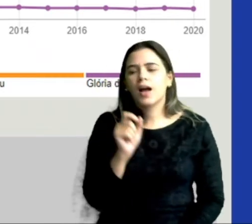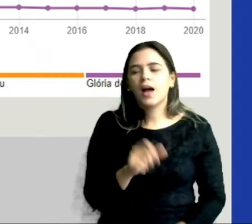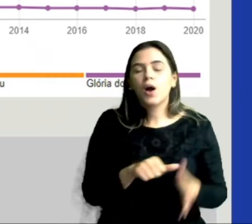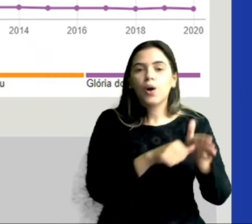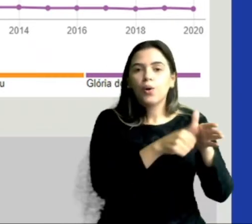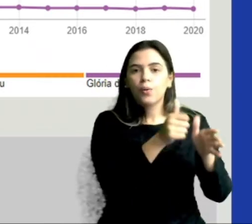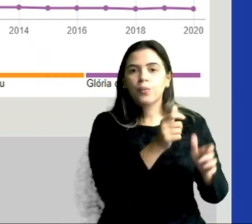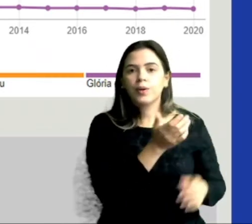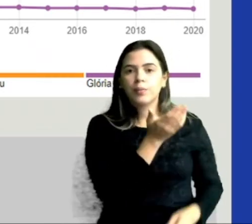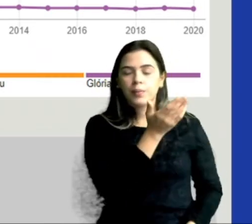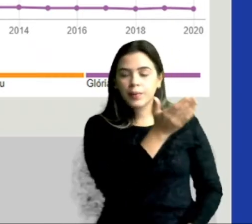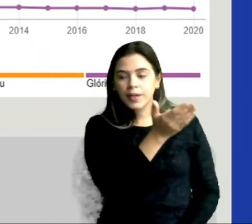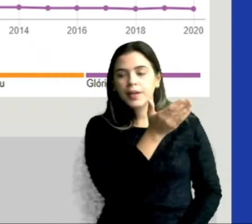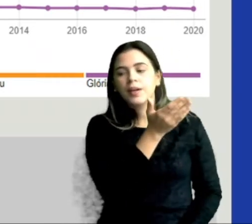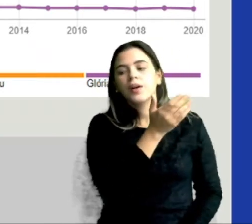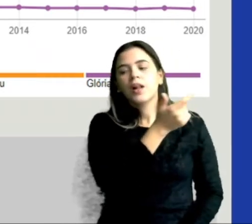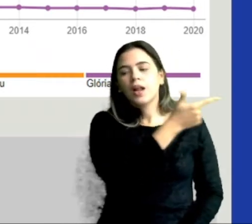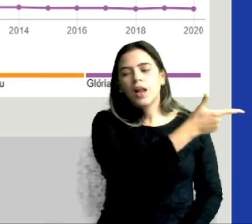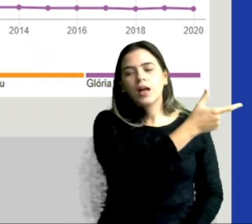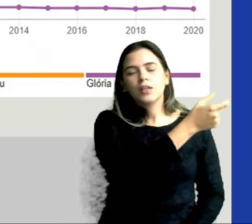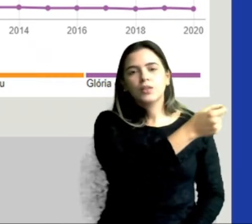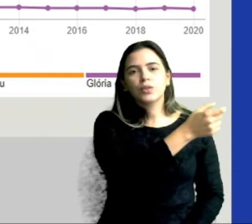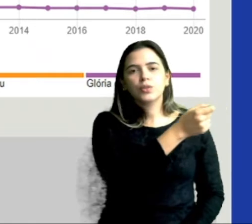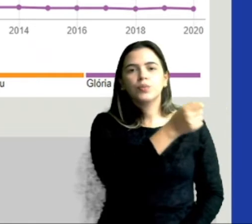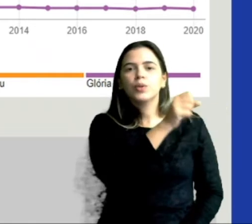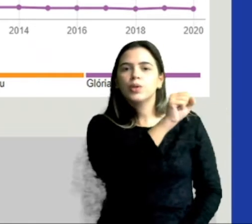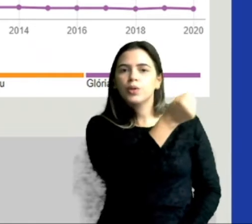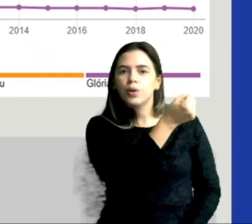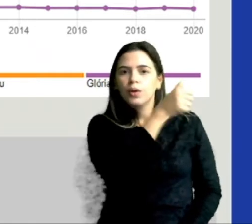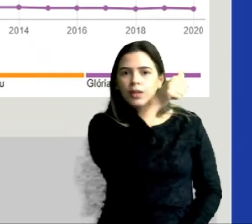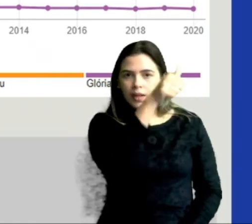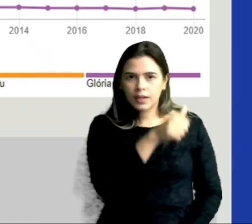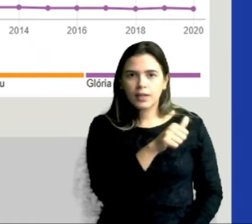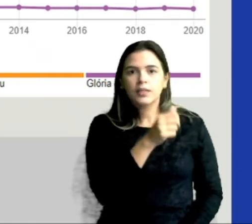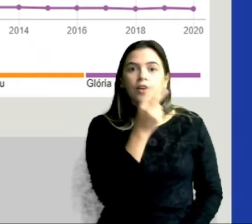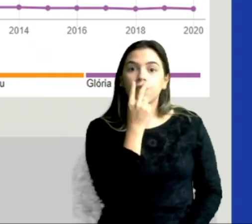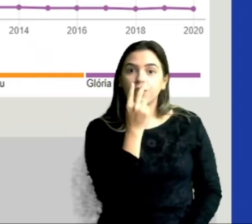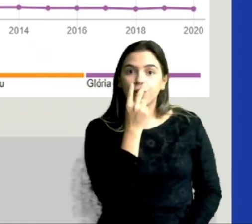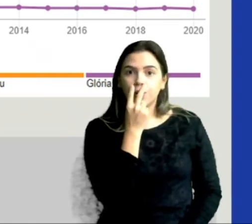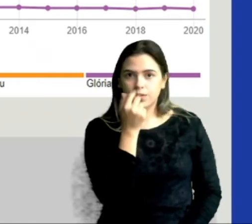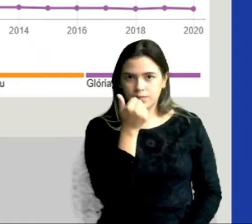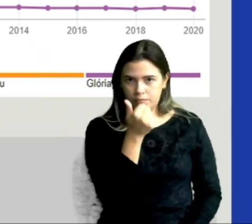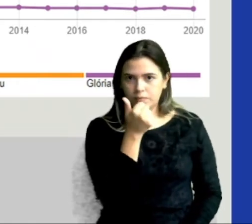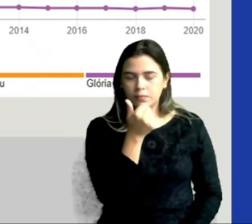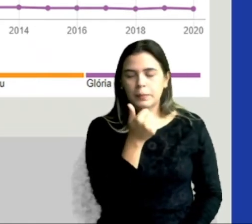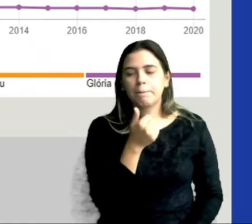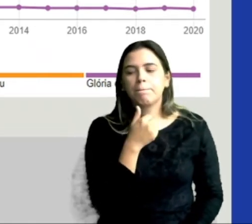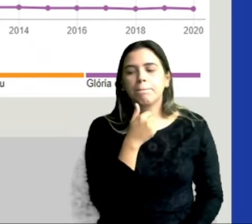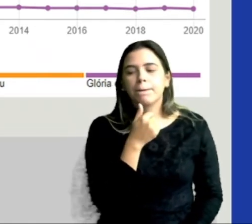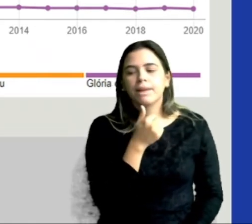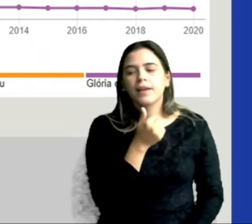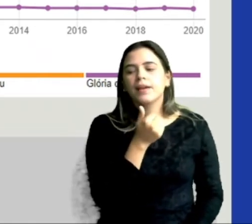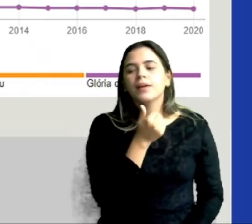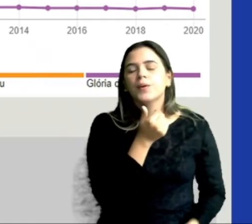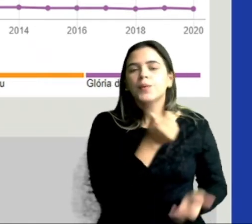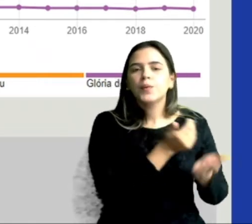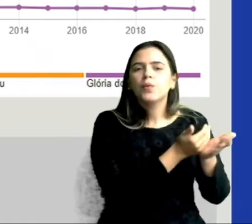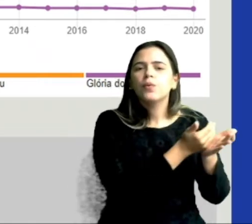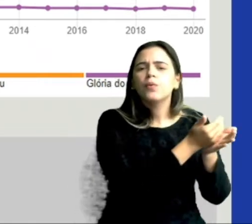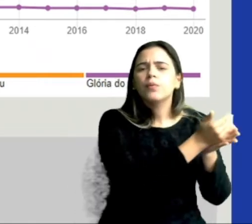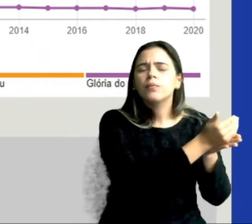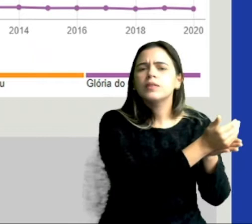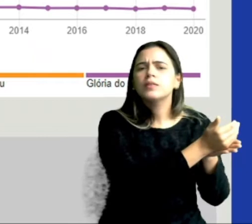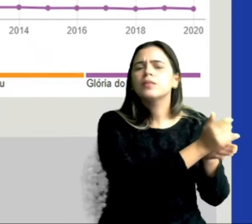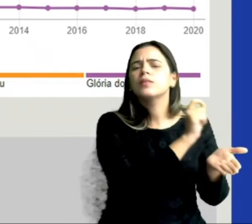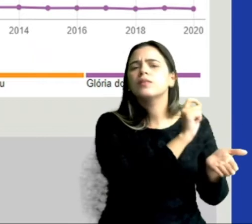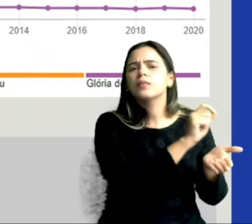gente, veja que o ponto de partida lá em 2008, analisando só o gráfico agora de Vitória de Santo Antão, tá? O ponto de partida no gráfico